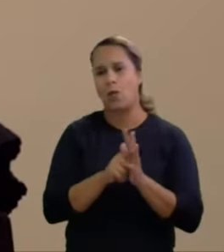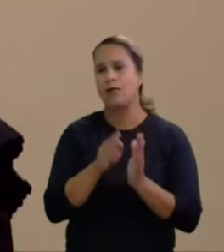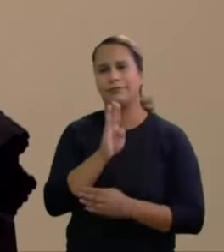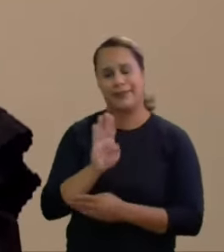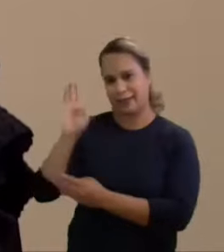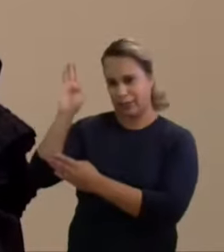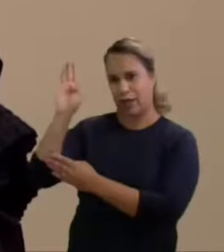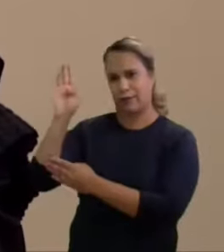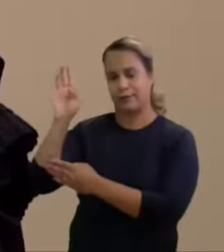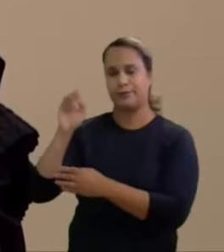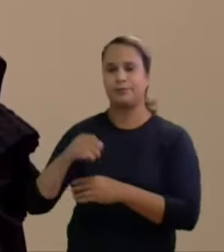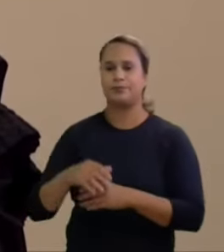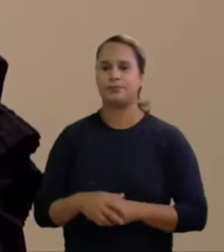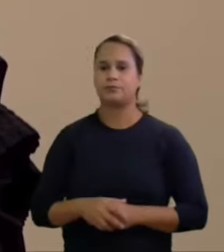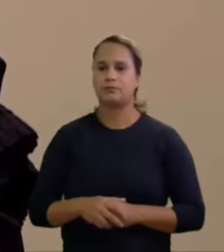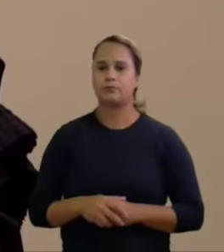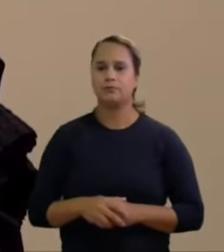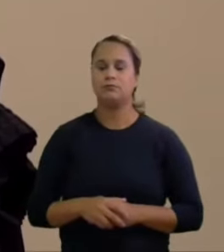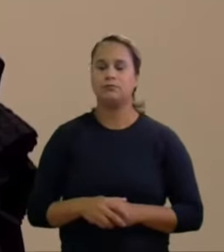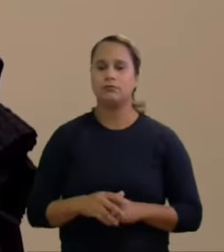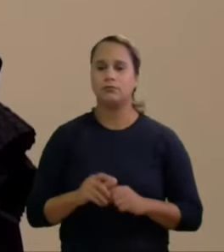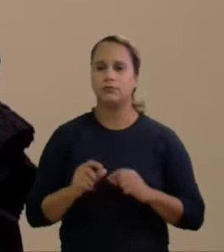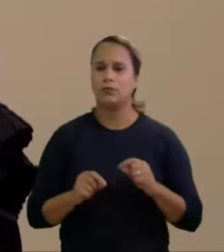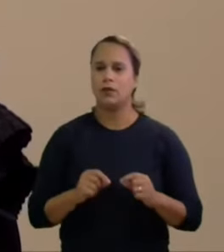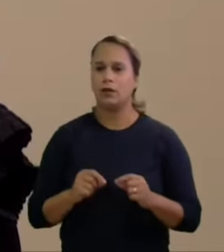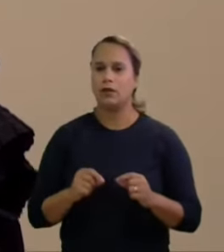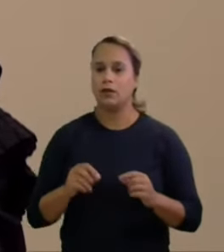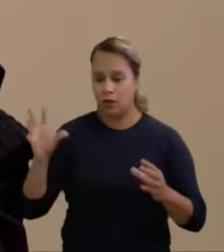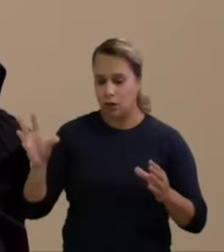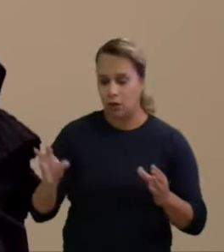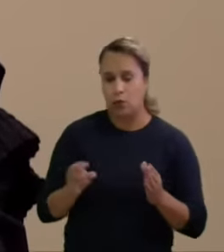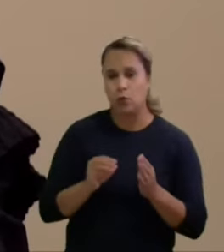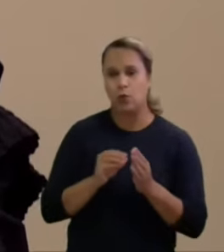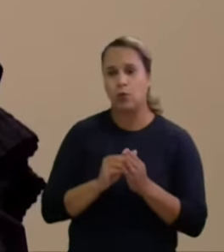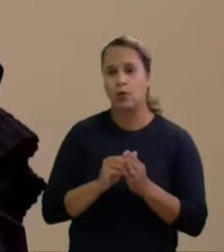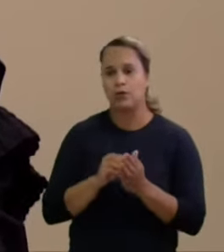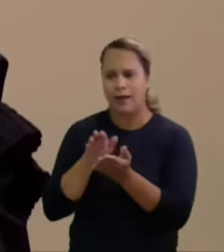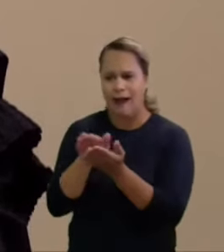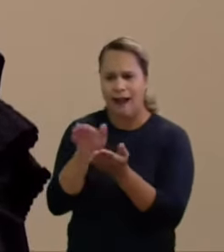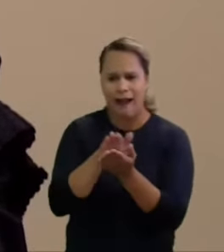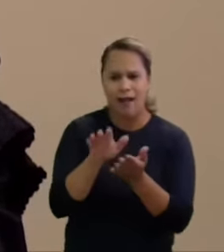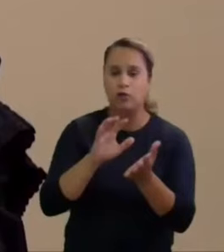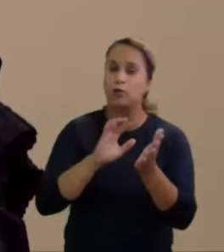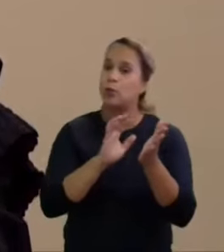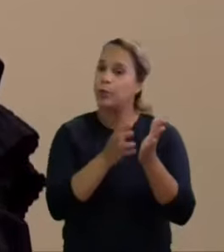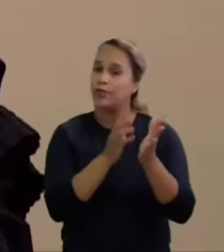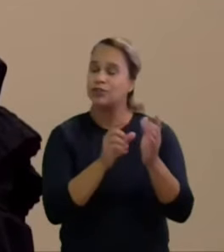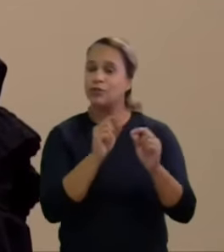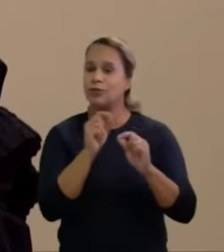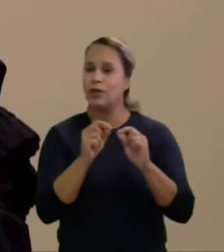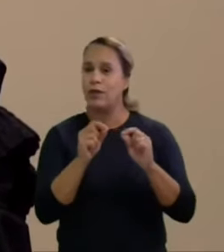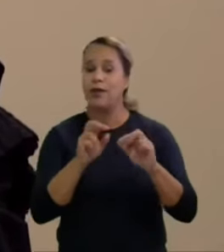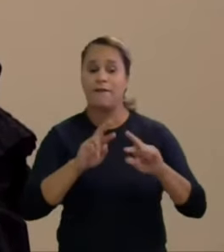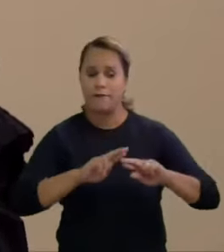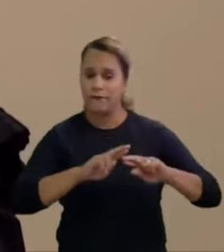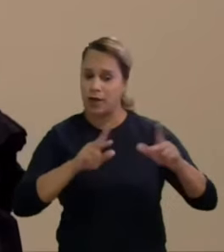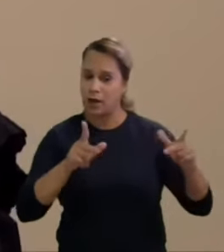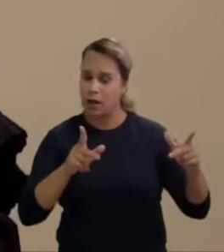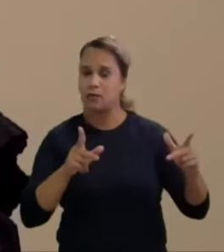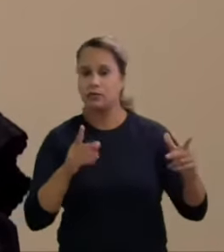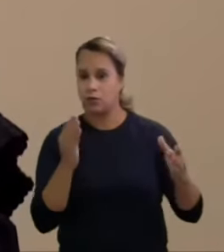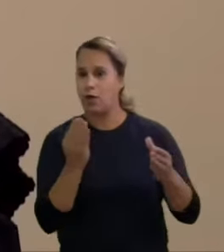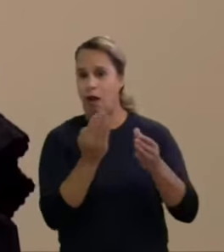fato de terem incluído esses gastos de partido, inclusive, diferencia esse caso do outro caso